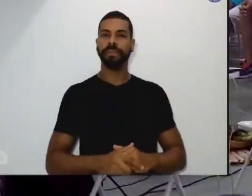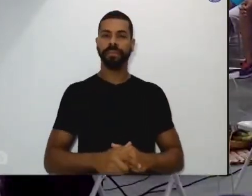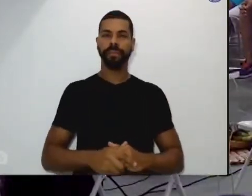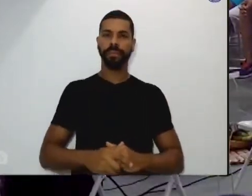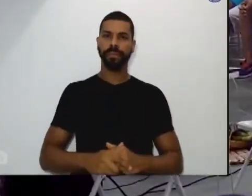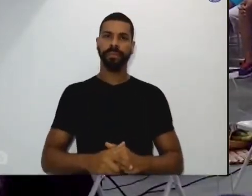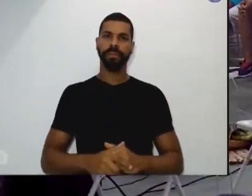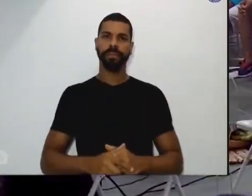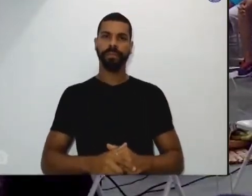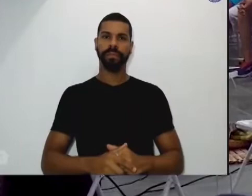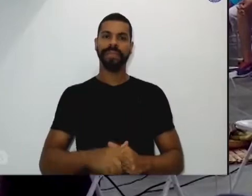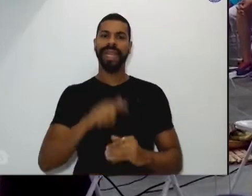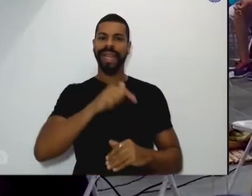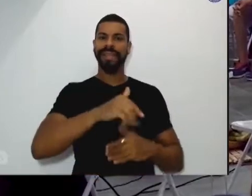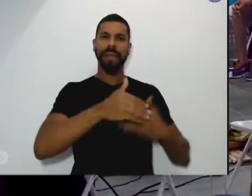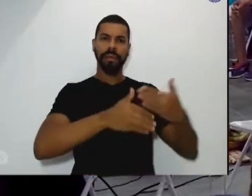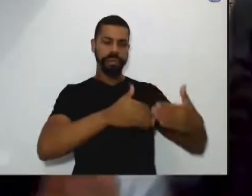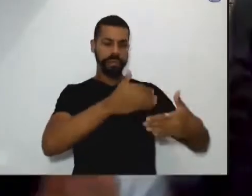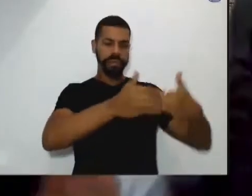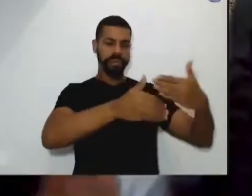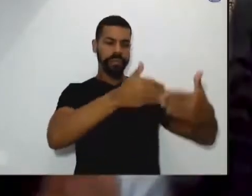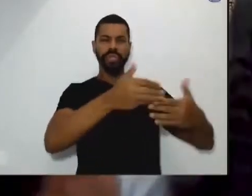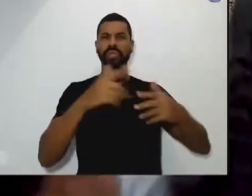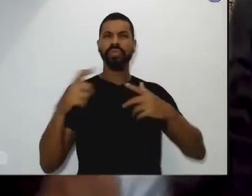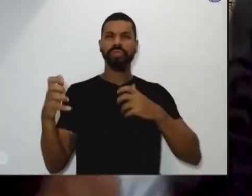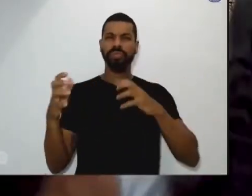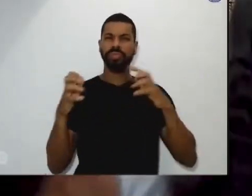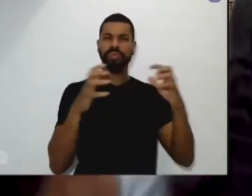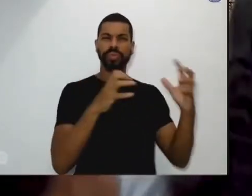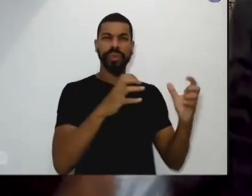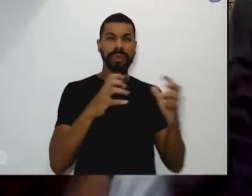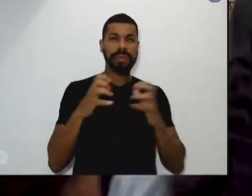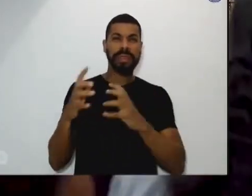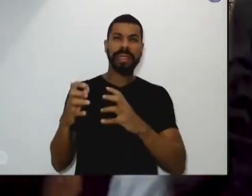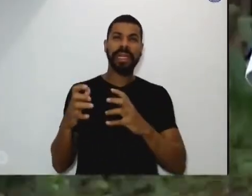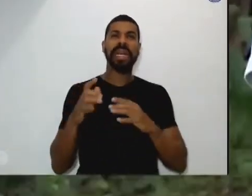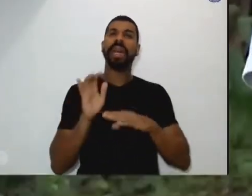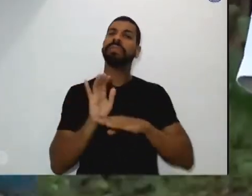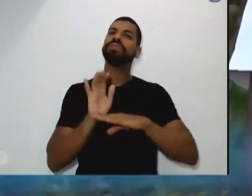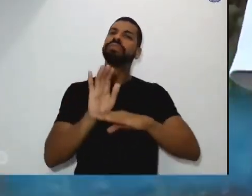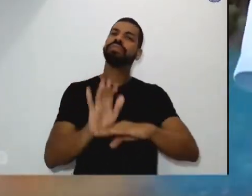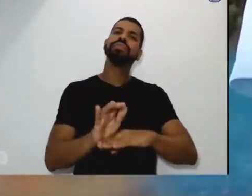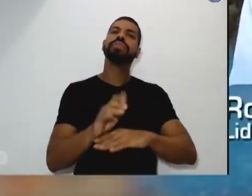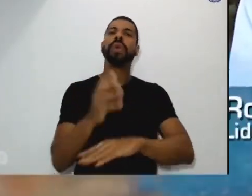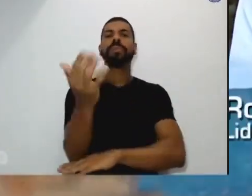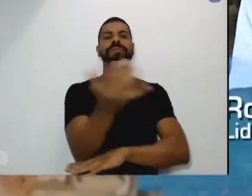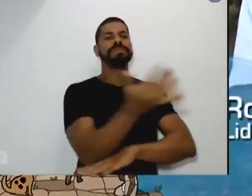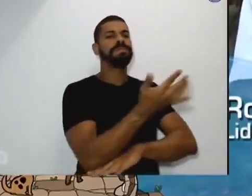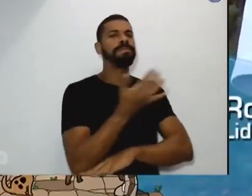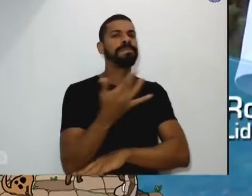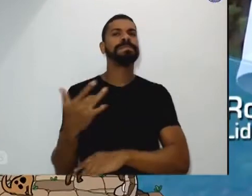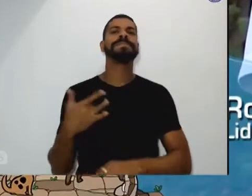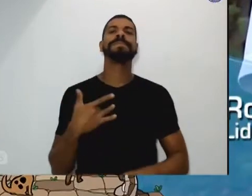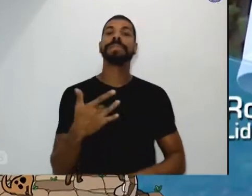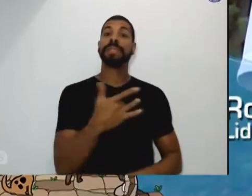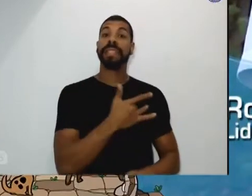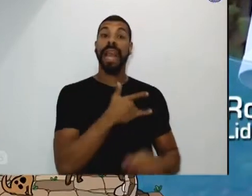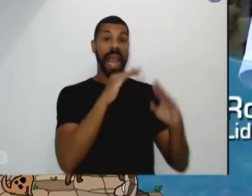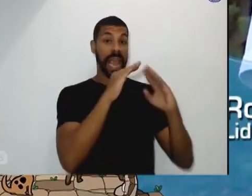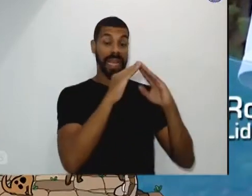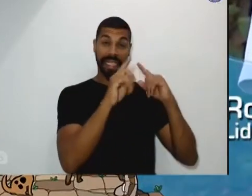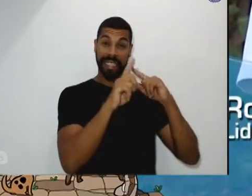Essa trajetória toda de lutas nossas em defesa do VAR, em defesa do meio ambiente, a igreja sempre esteve junto com nós,